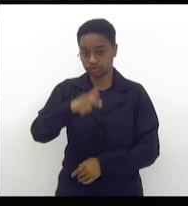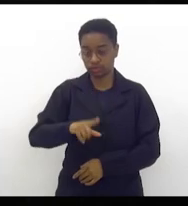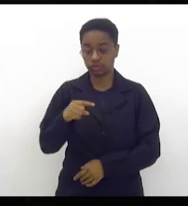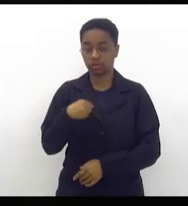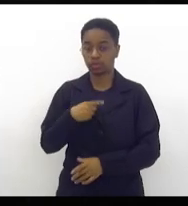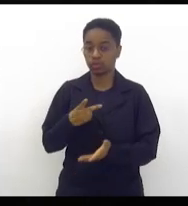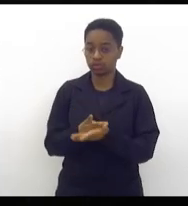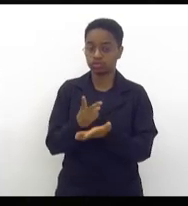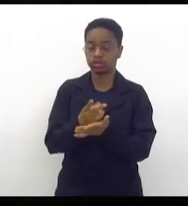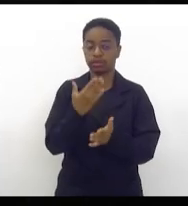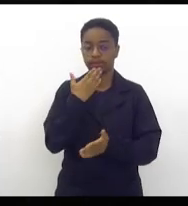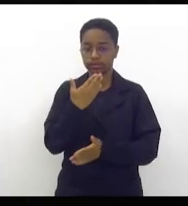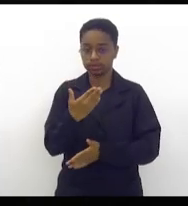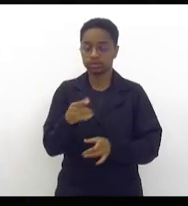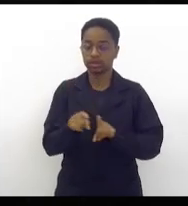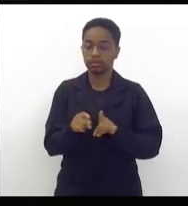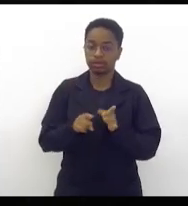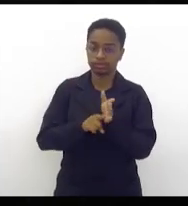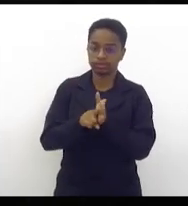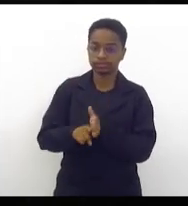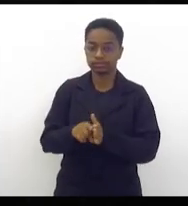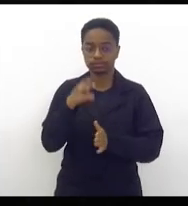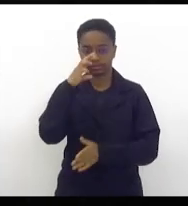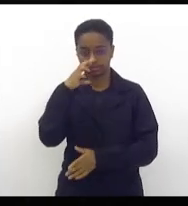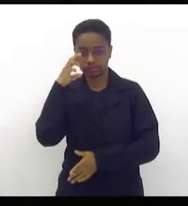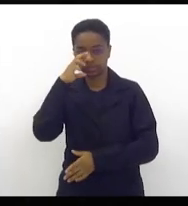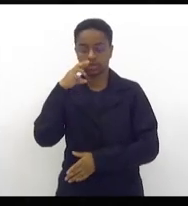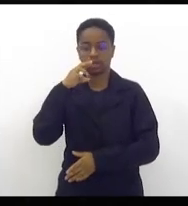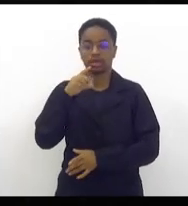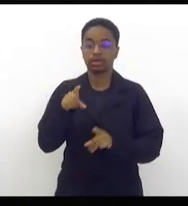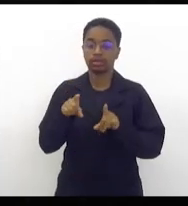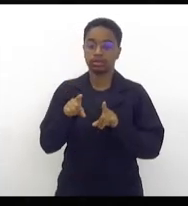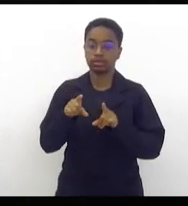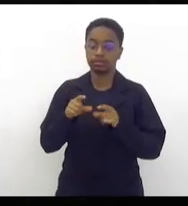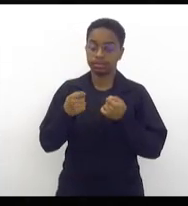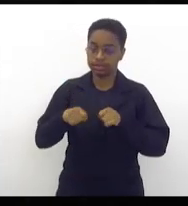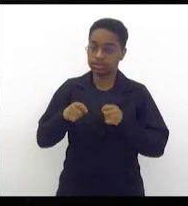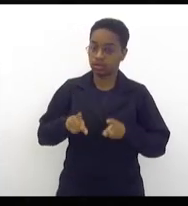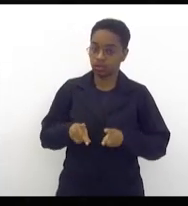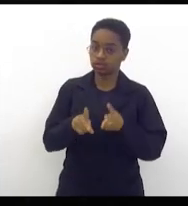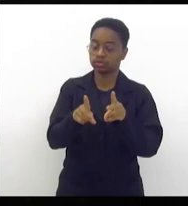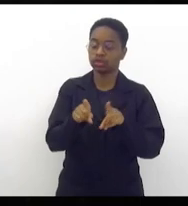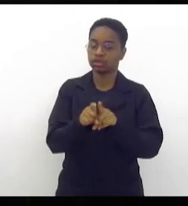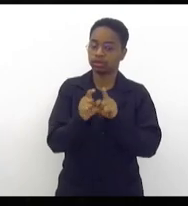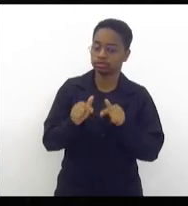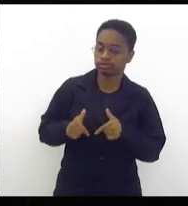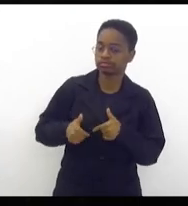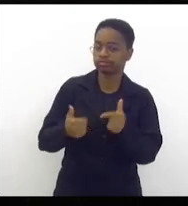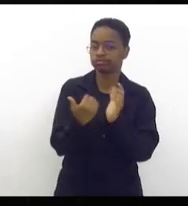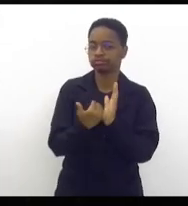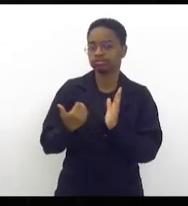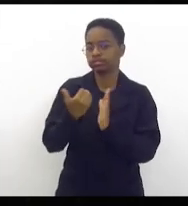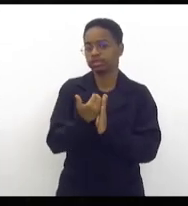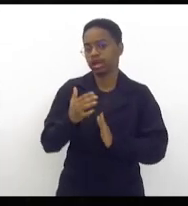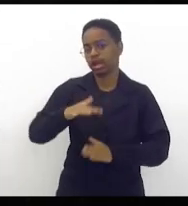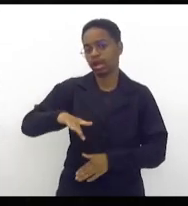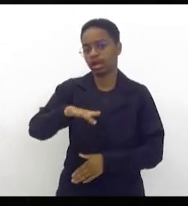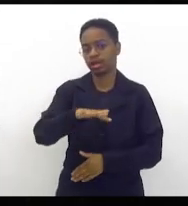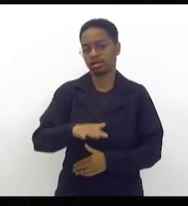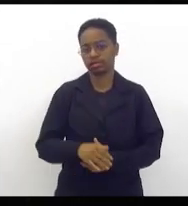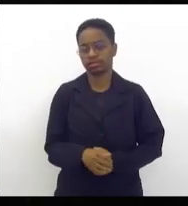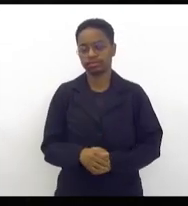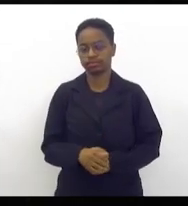continuarei cobrando, fiscalizando, que possa se manter e possa se intensificar as operações naquela região.